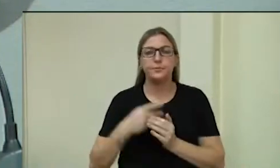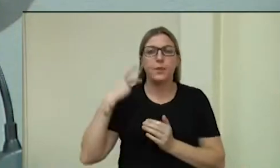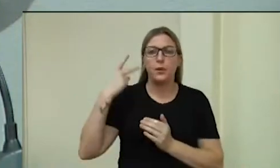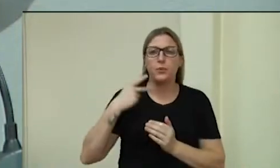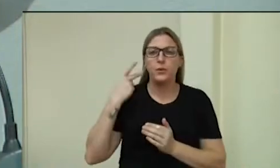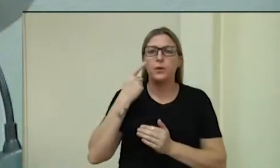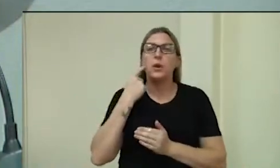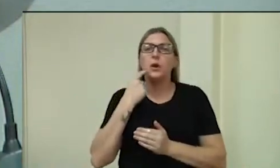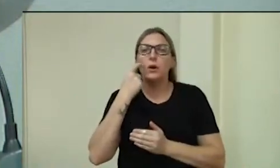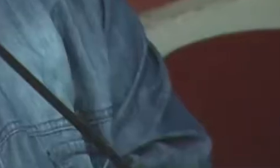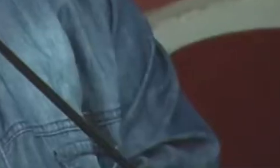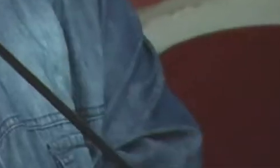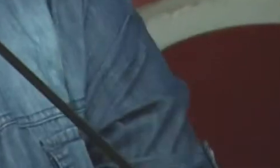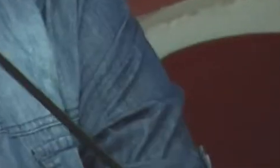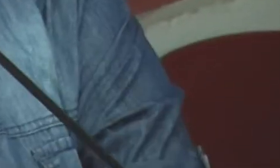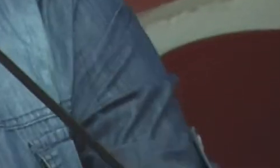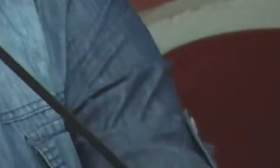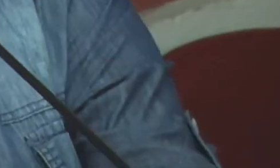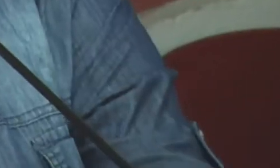por favor.